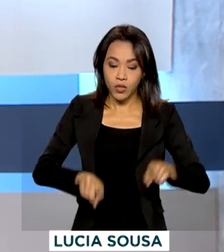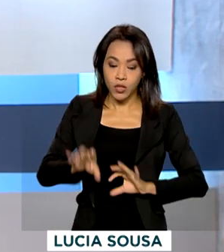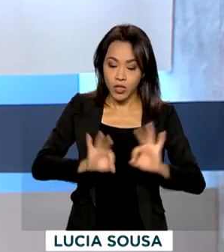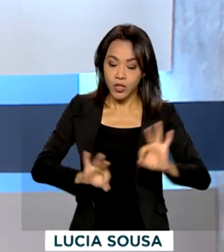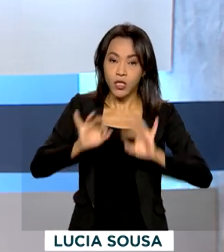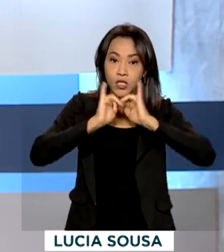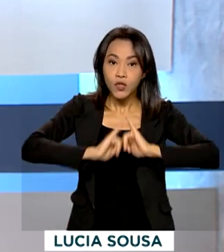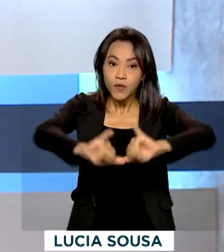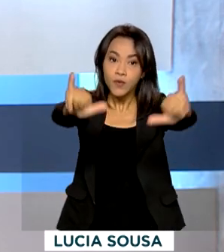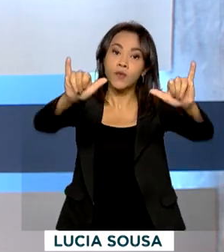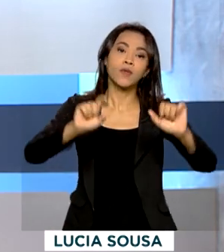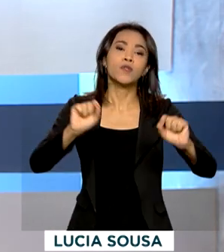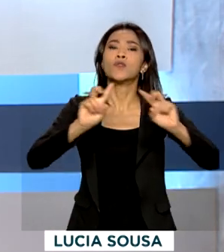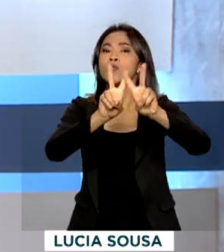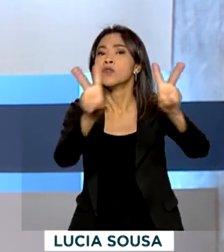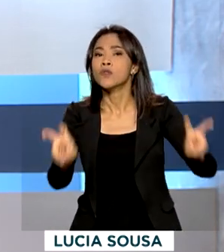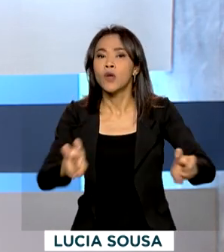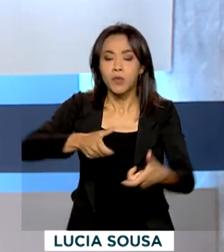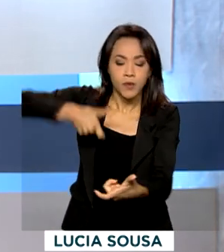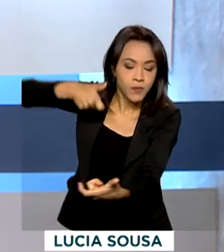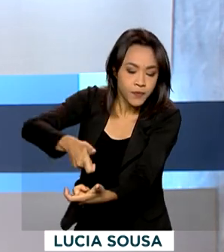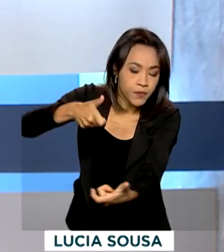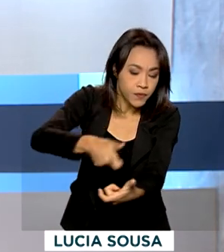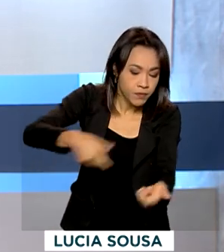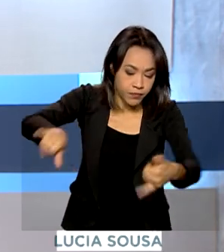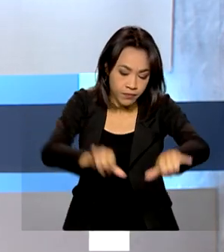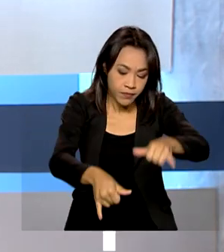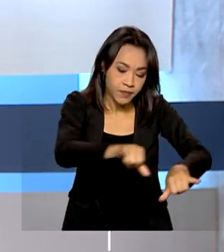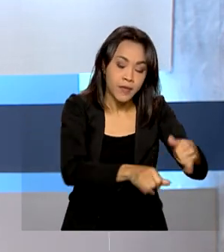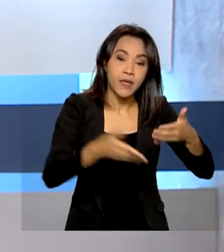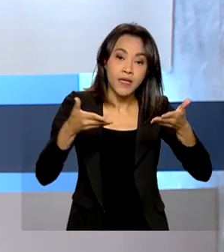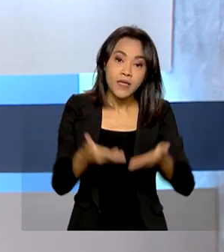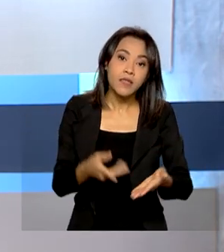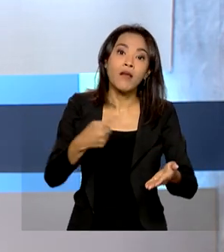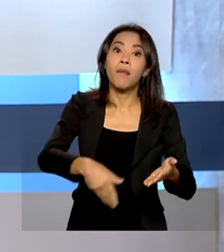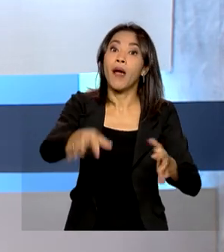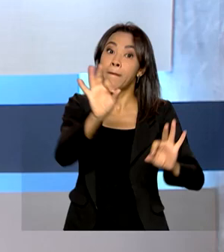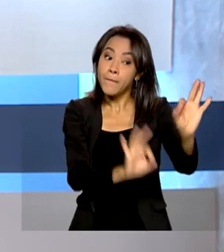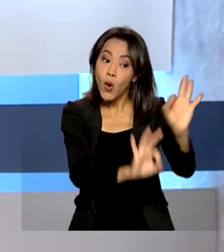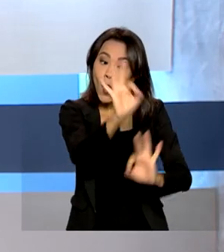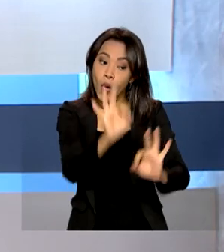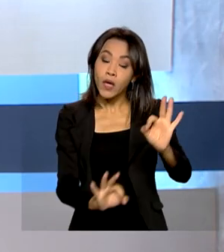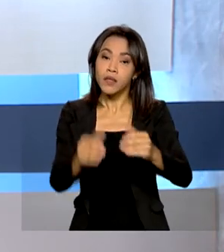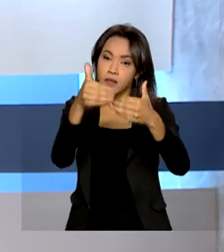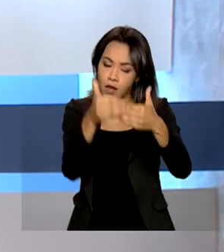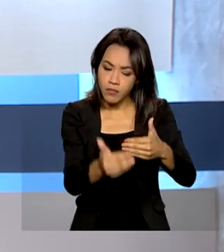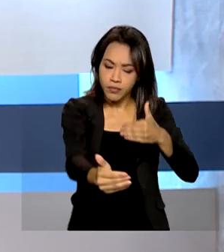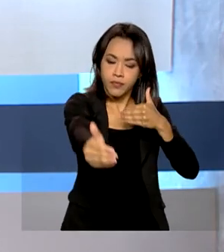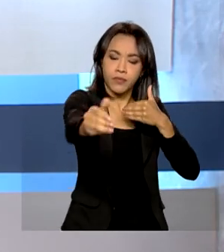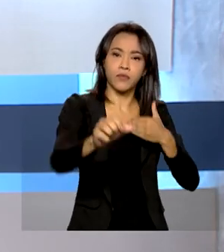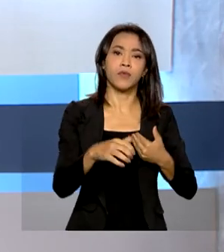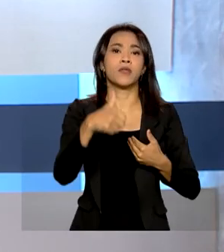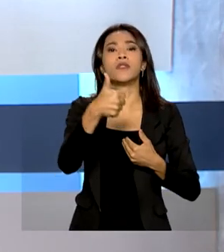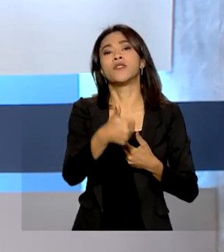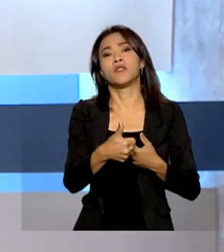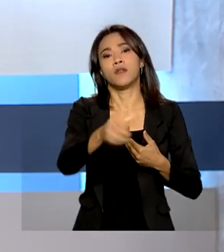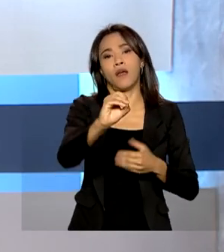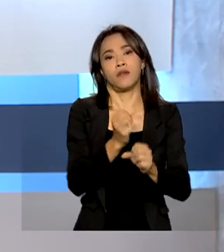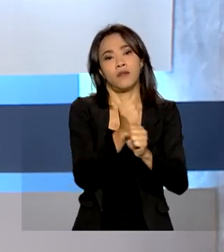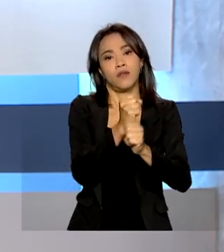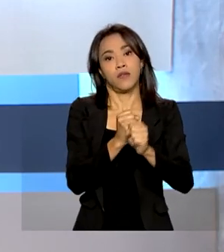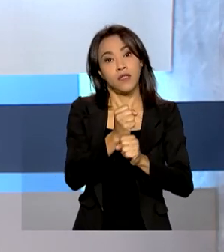Fertilizantes. A ideia é que o documento seja uma referência para o planejamento do setor nas próximas décadas e promova o